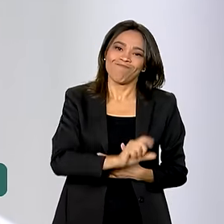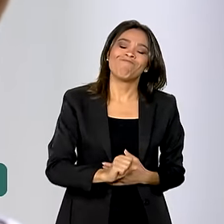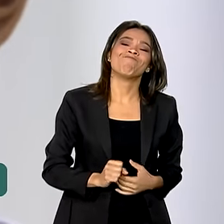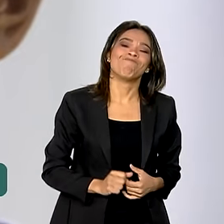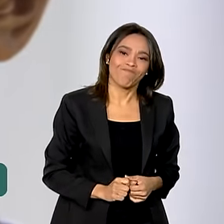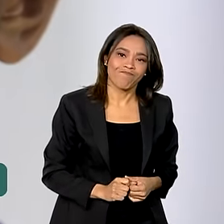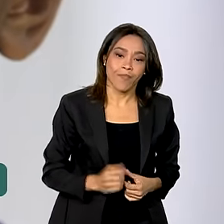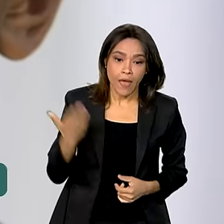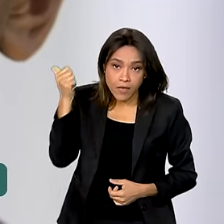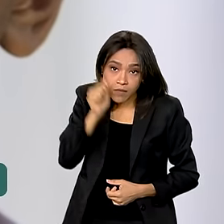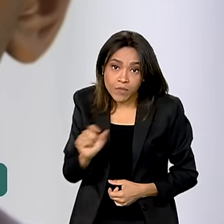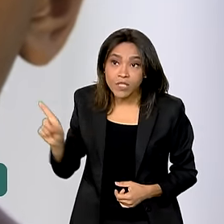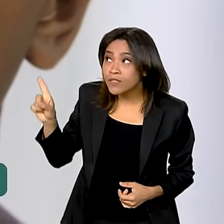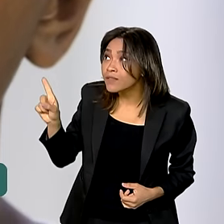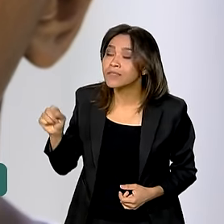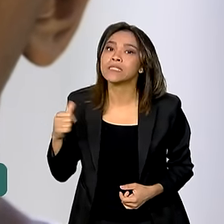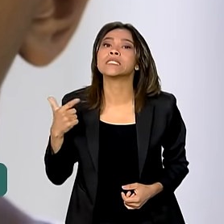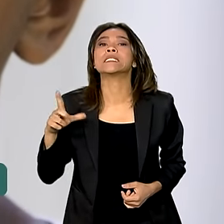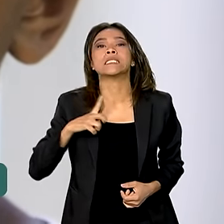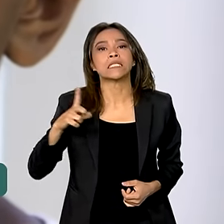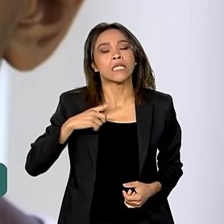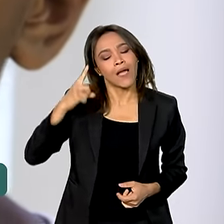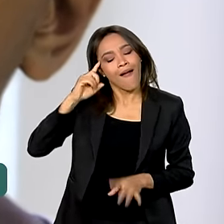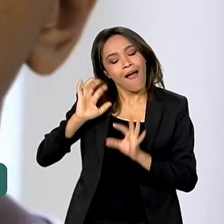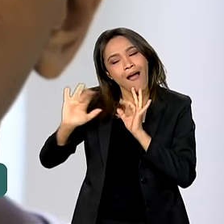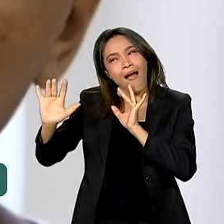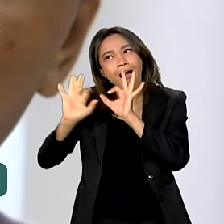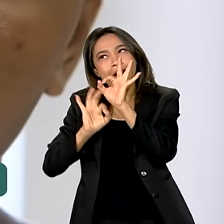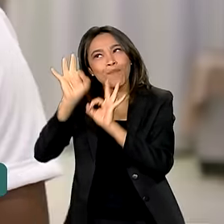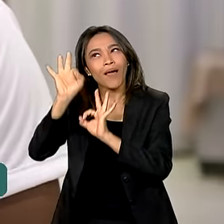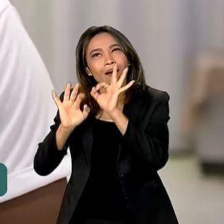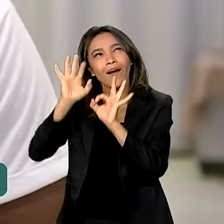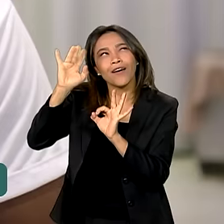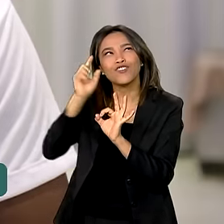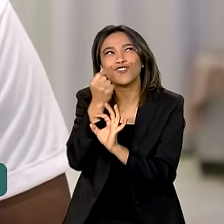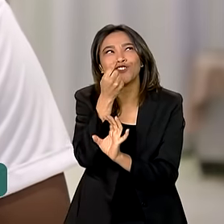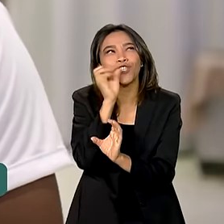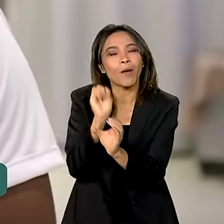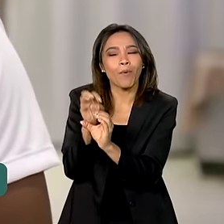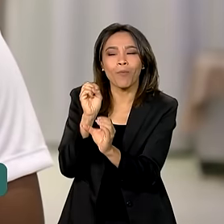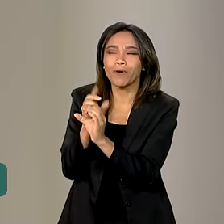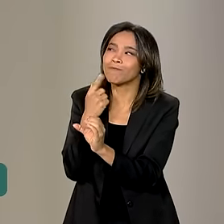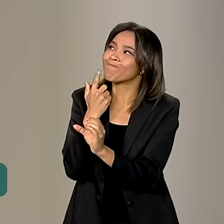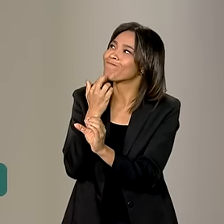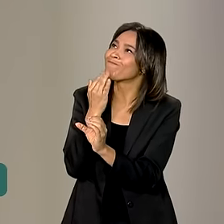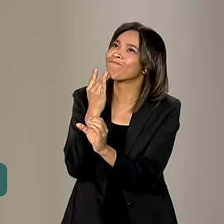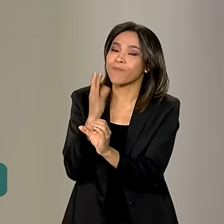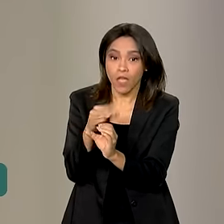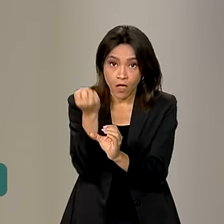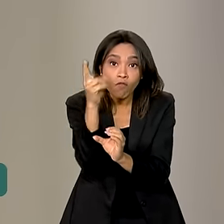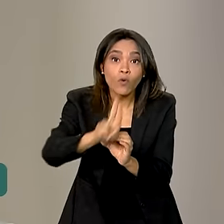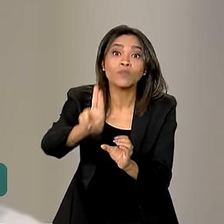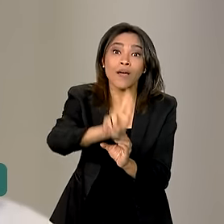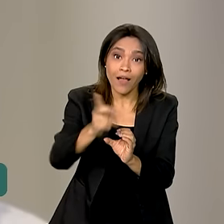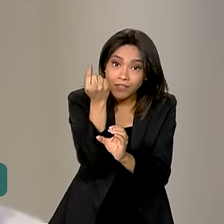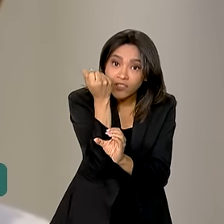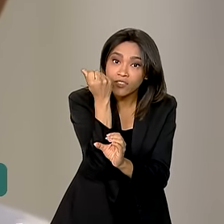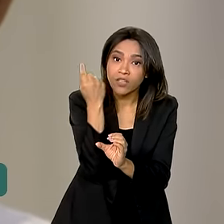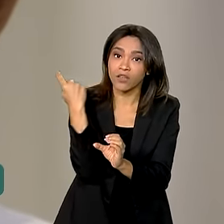Já Sara tem um plano sobre o que fazer com o dinheiro da poupança do ensino médio. Eu vou usar o pé de meia para